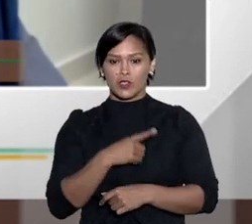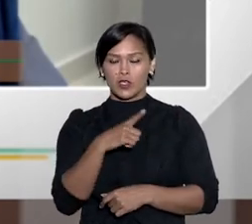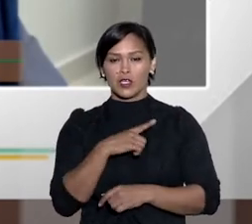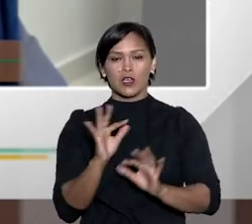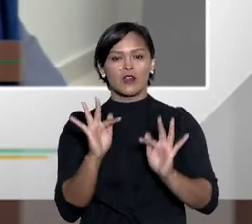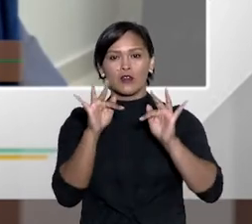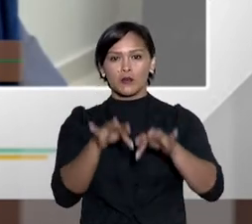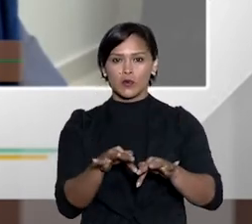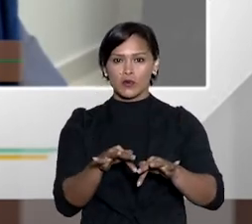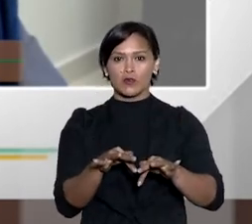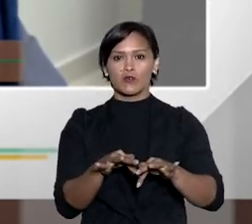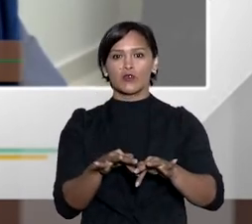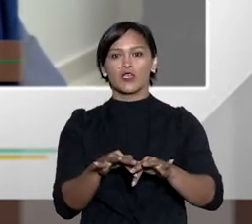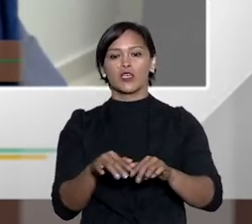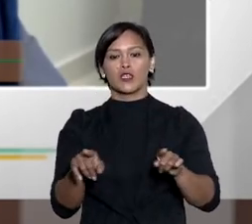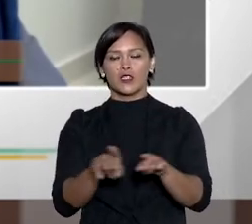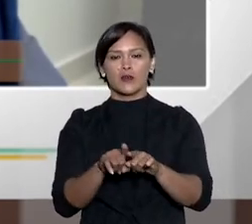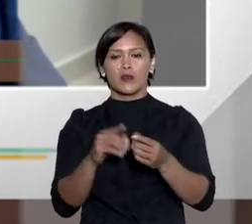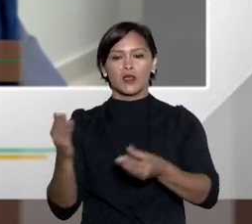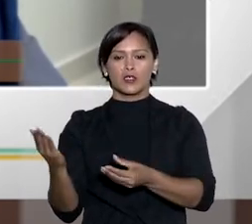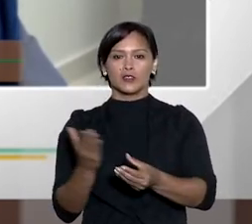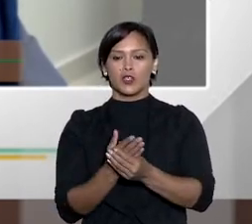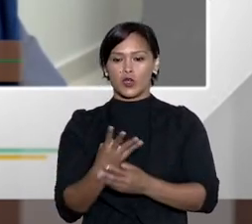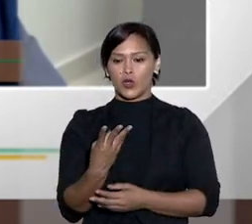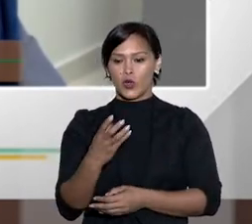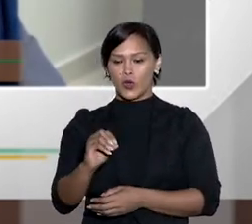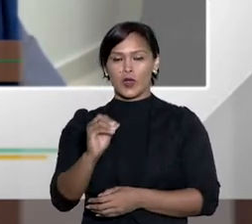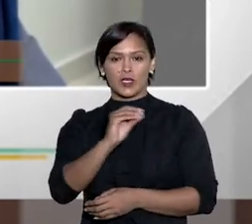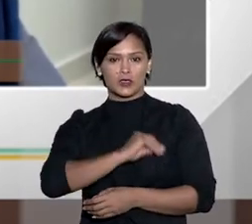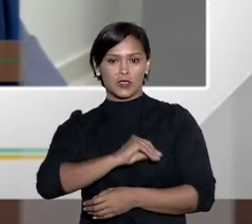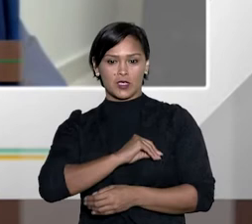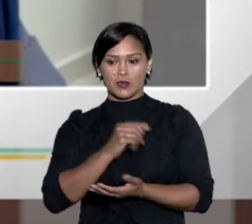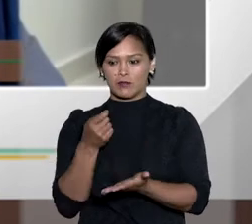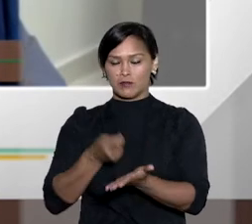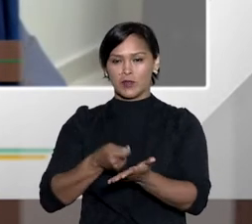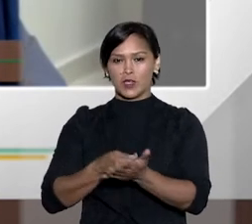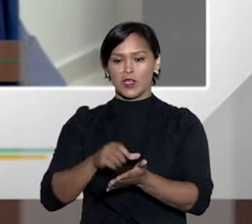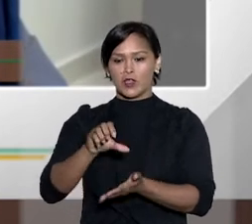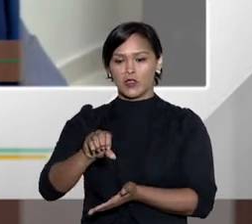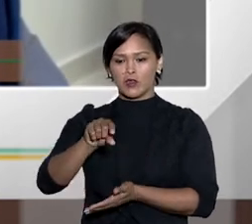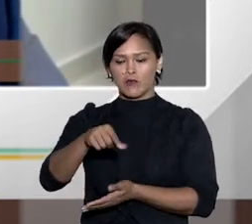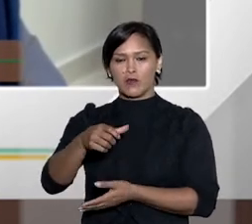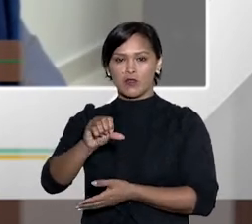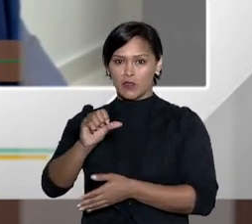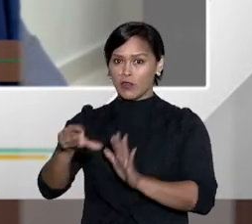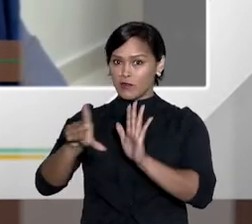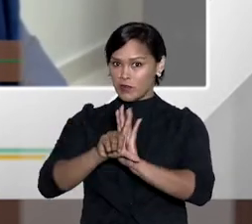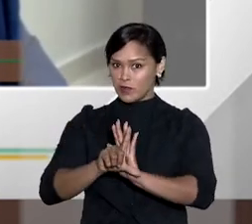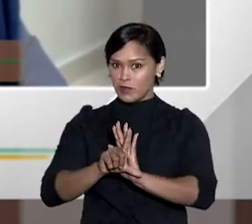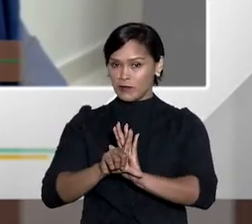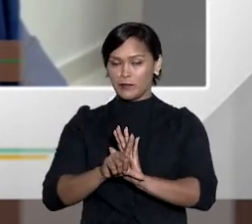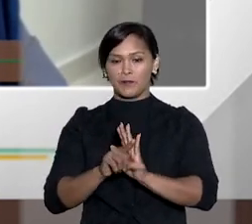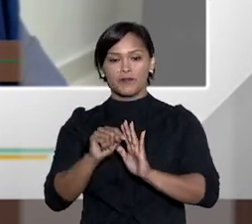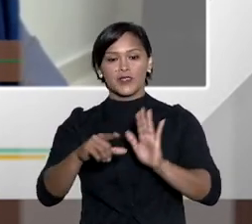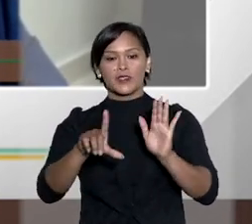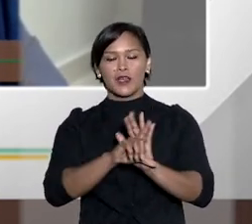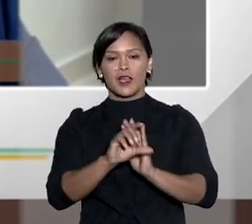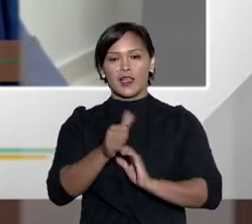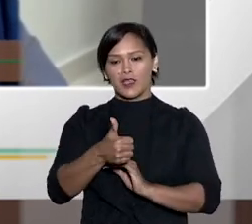ações processórias até 40 salários mínimos. Isso dá 9.099. A lei 12